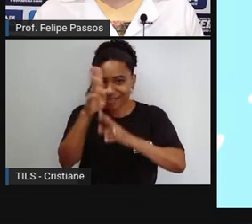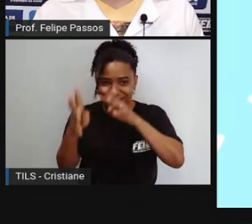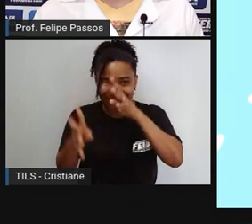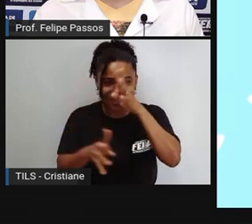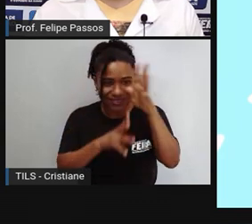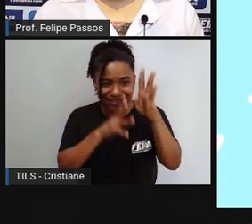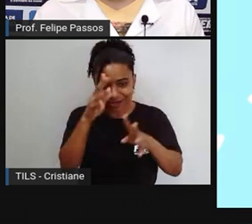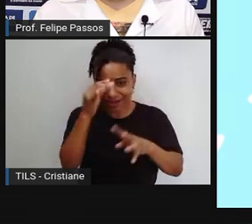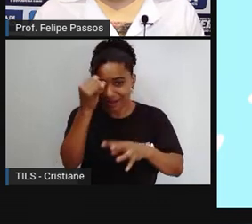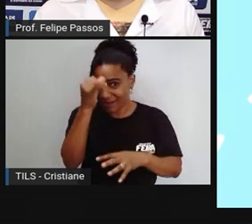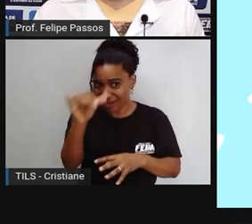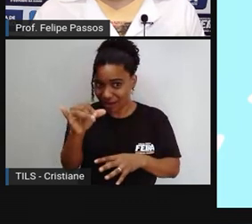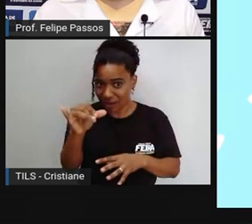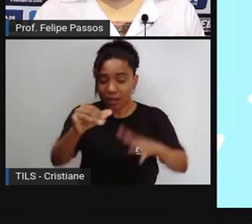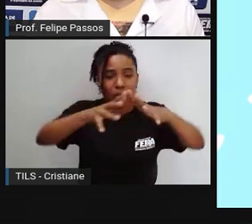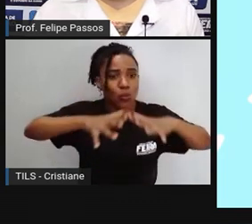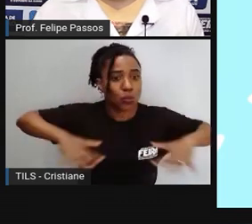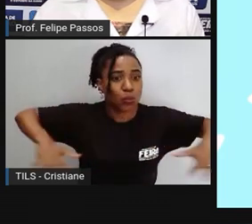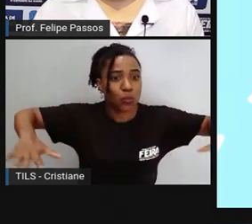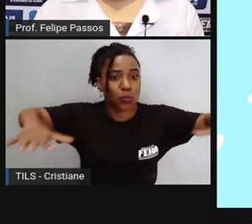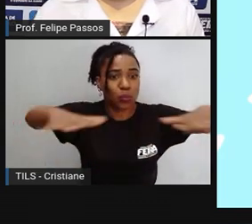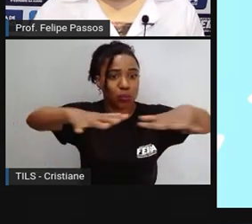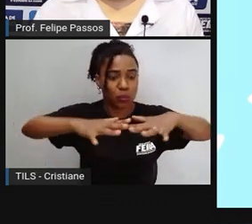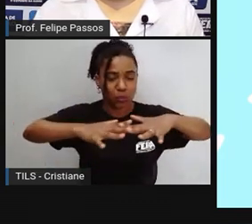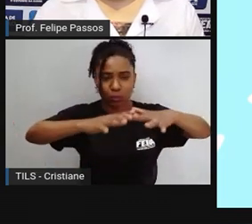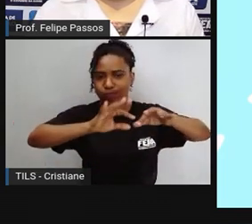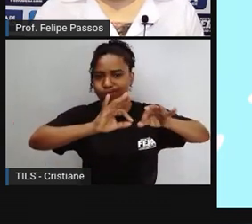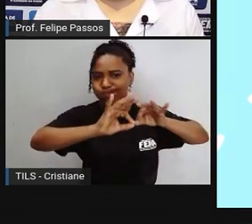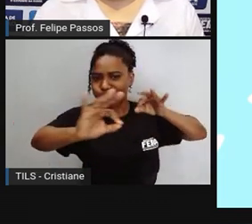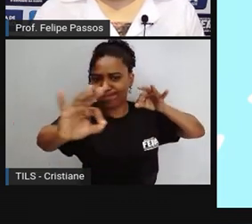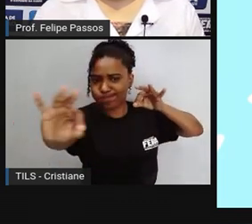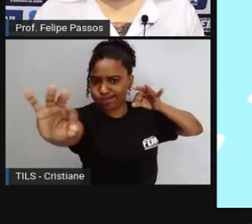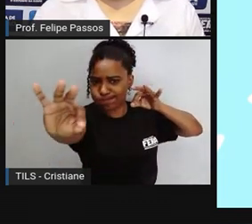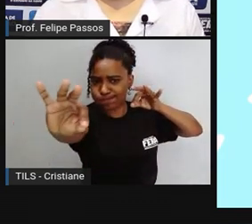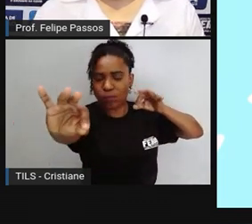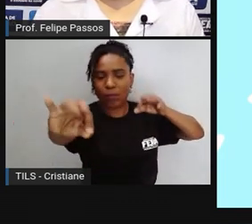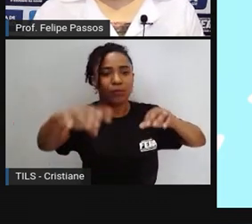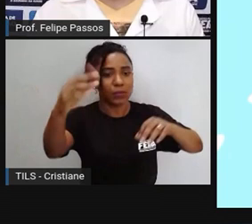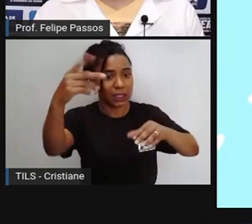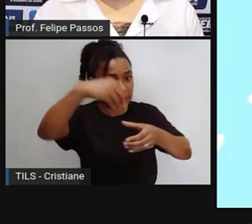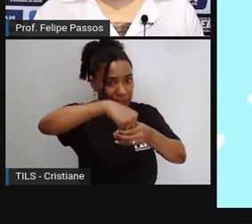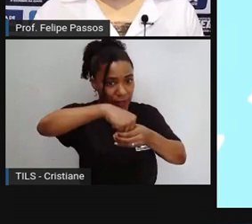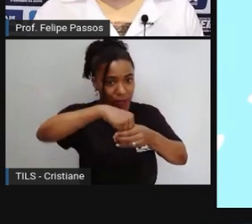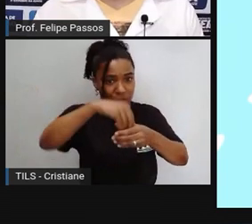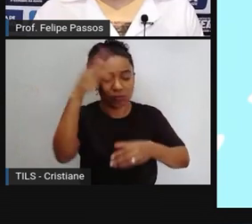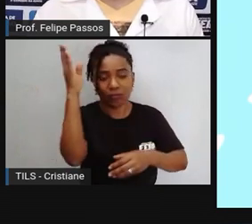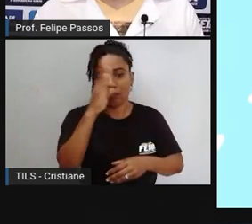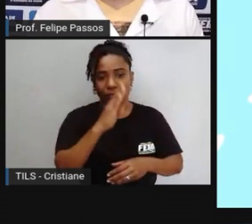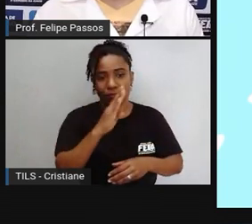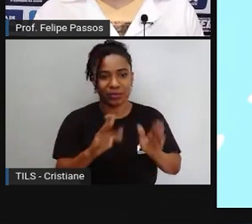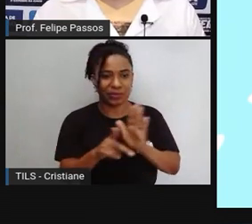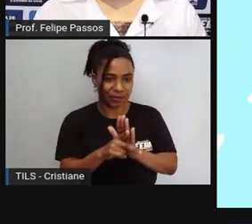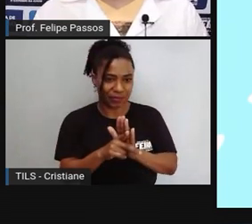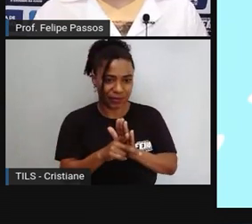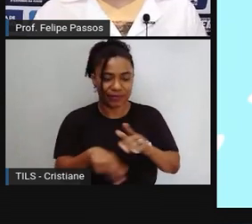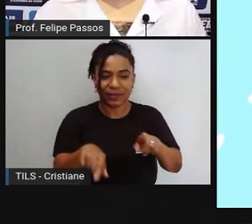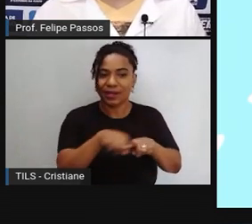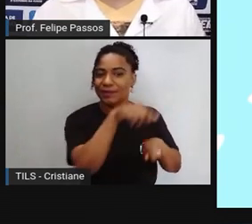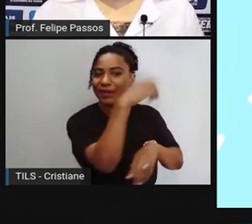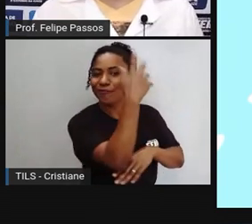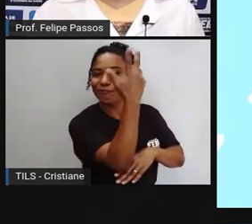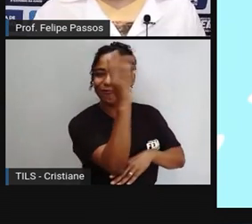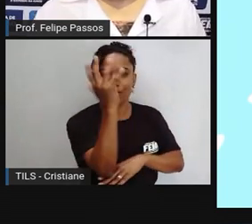milhas. Nossas florestas, nossos animais silvestres